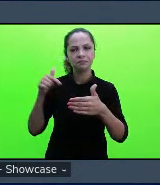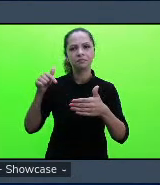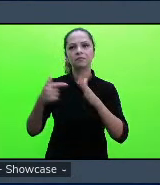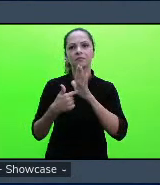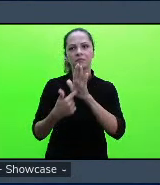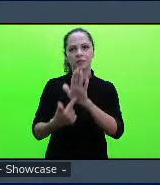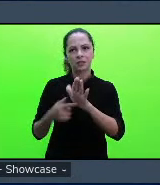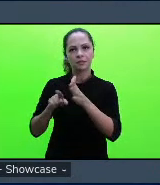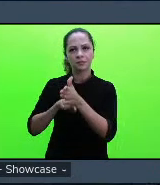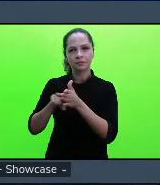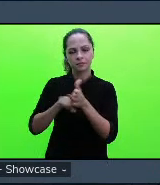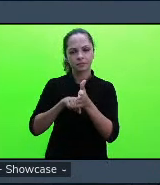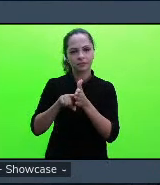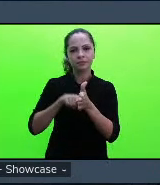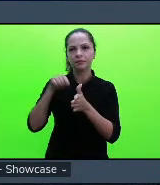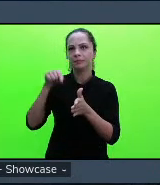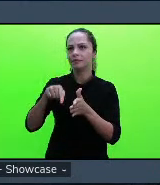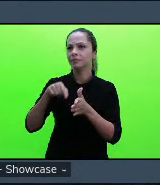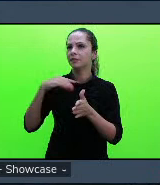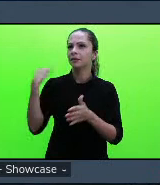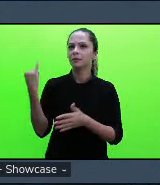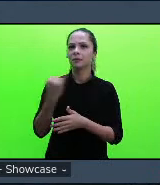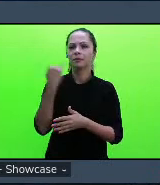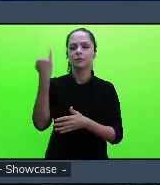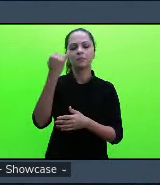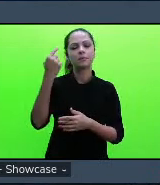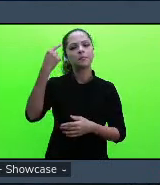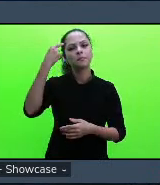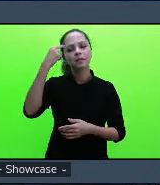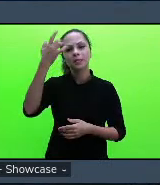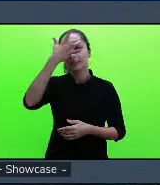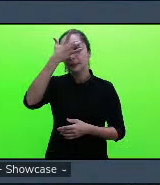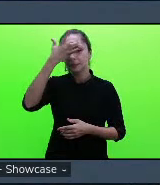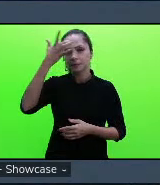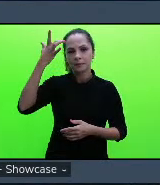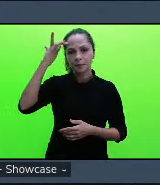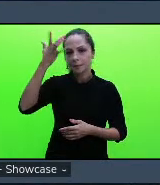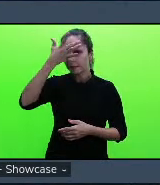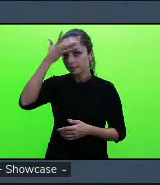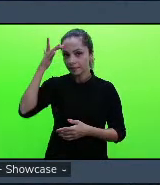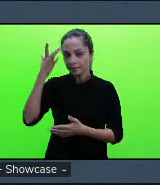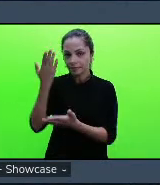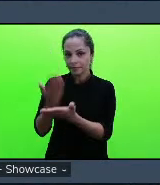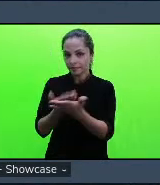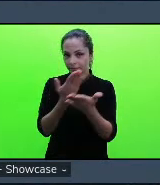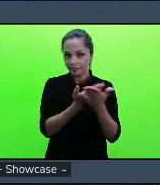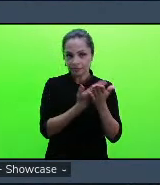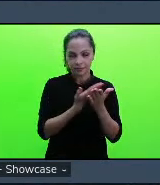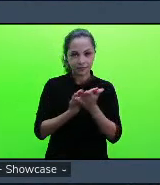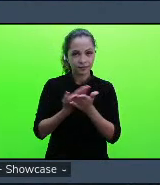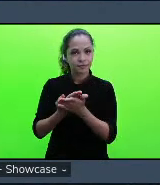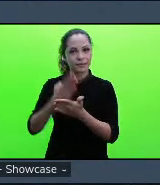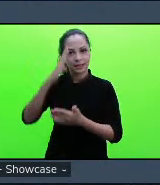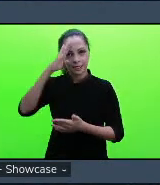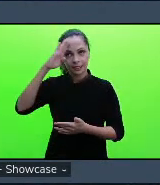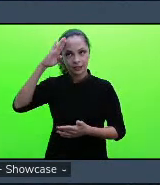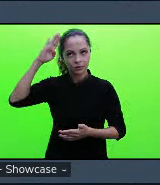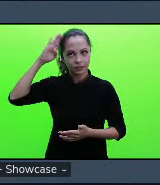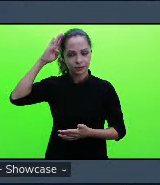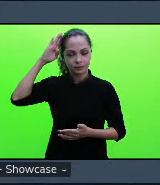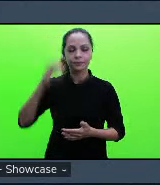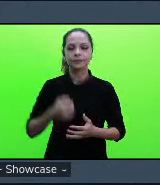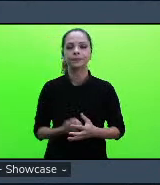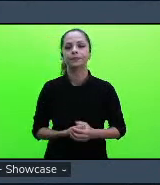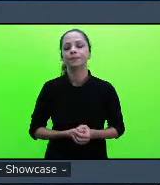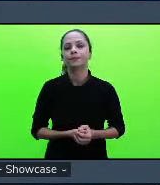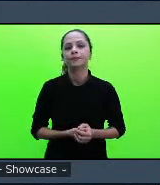para que a gente possa pensar a saúde mental também dos estudantes né no âmbito da graduação e eu